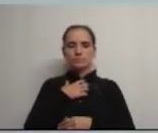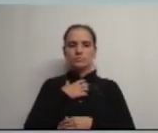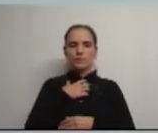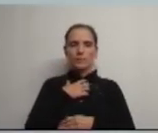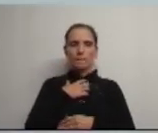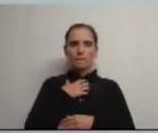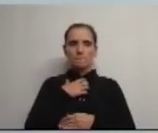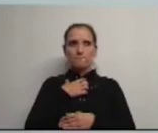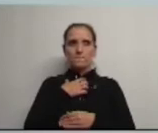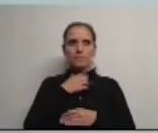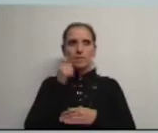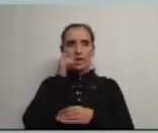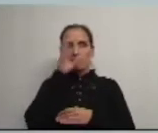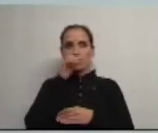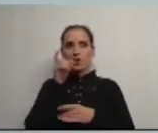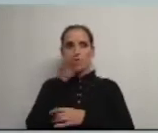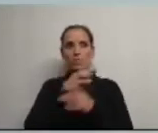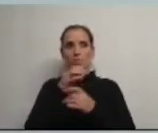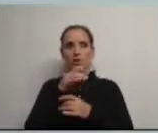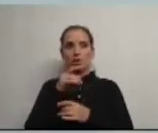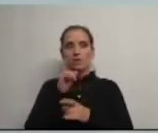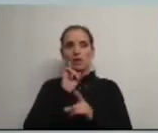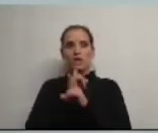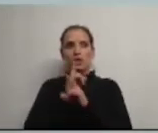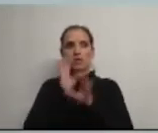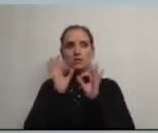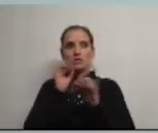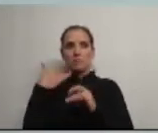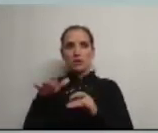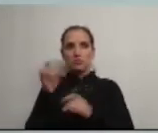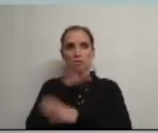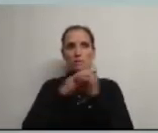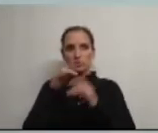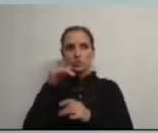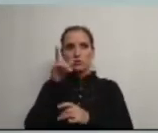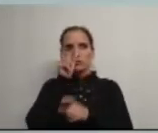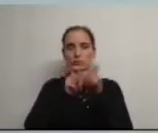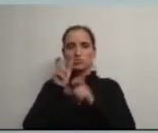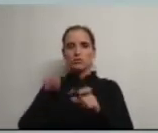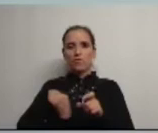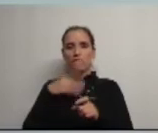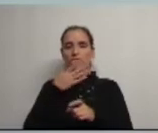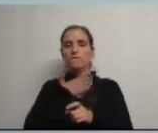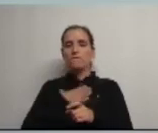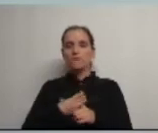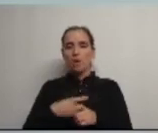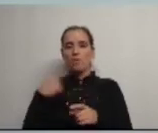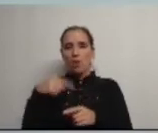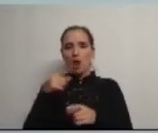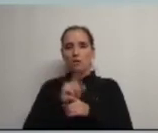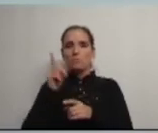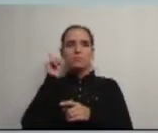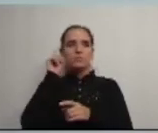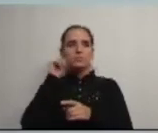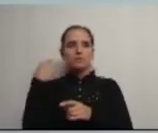quem nos governa na Europa está a fazer tão mal aos europeus está a fazer com que haja gente que passe fome nós somos privilegiados